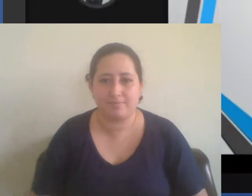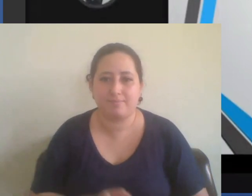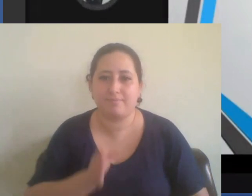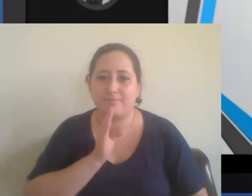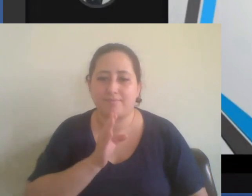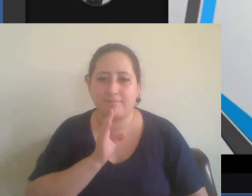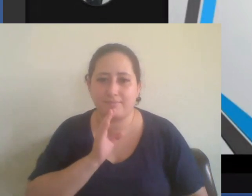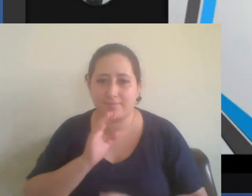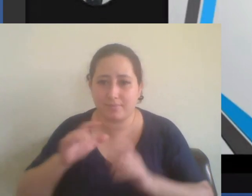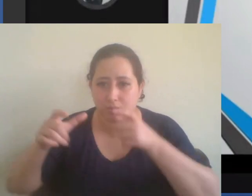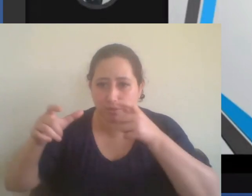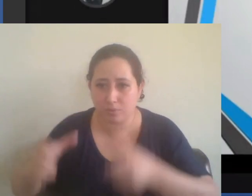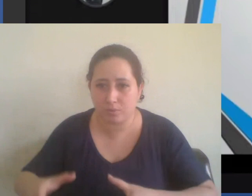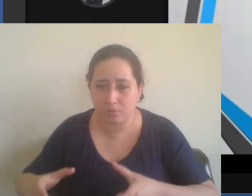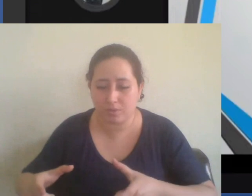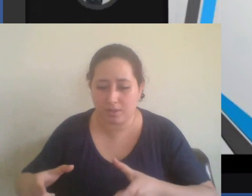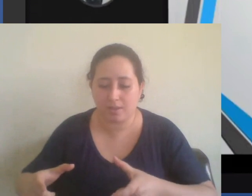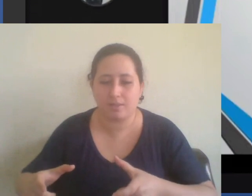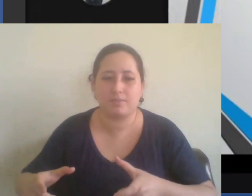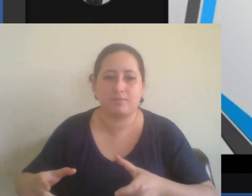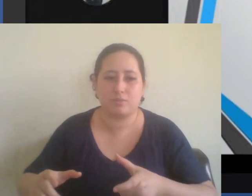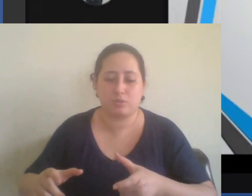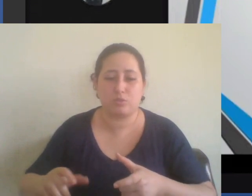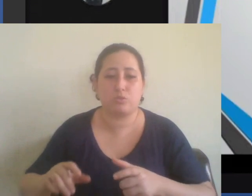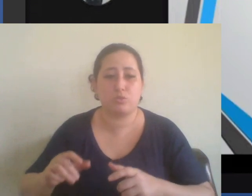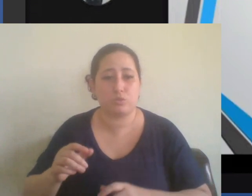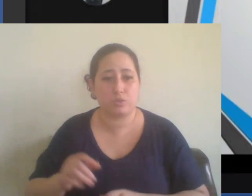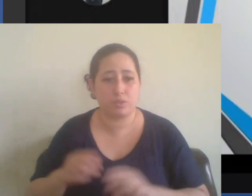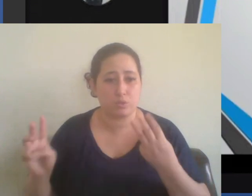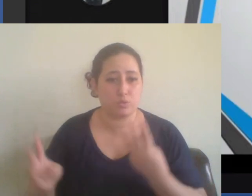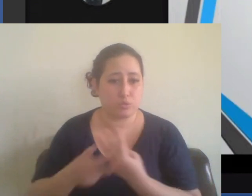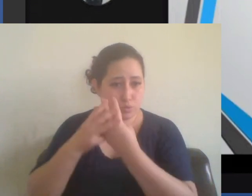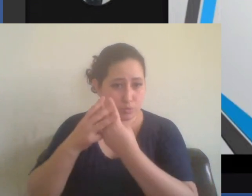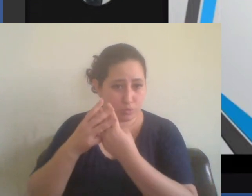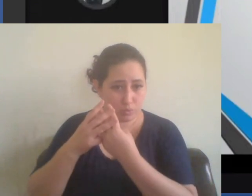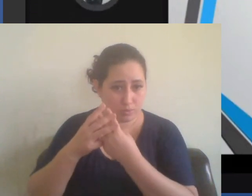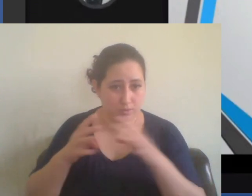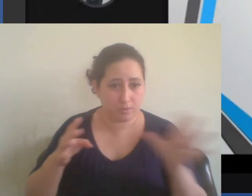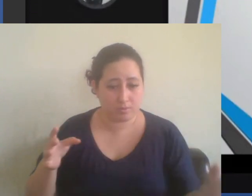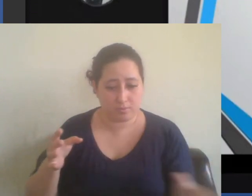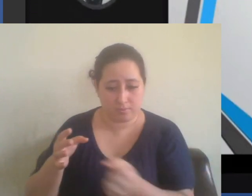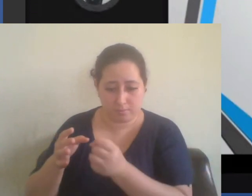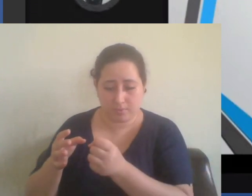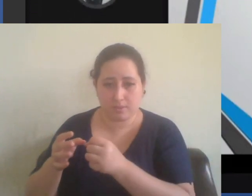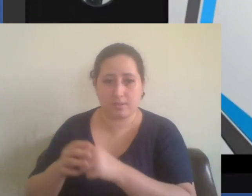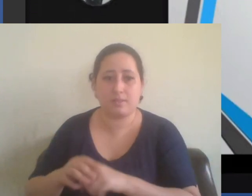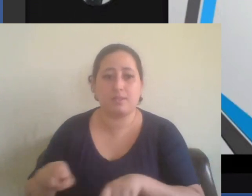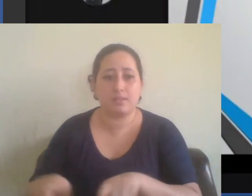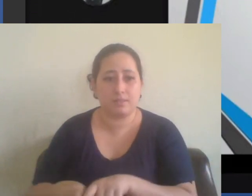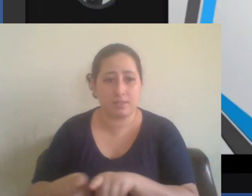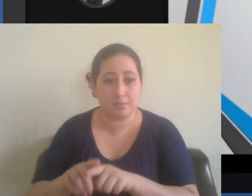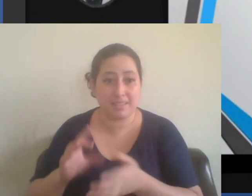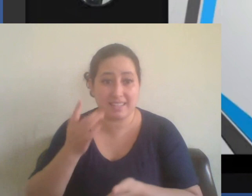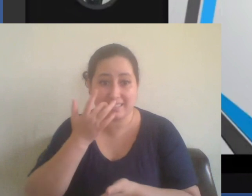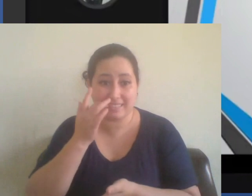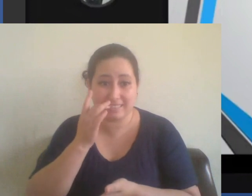campos de extermínio onde judeus ciganos não os romanes